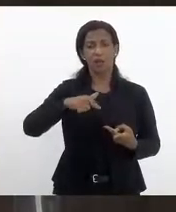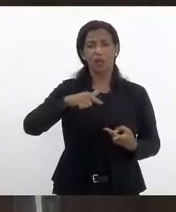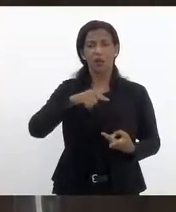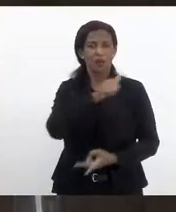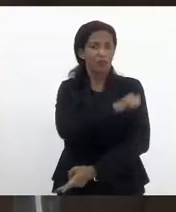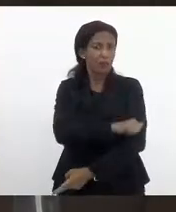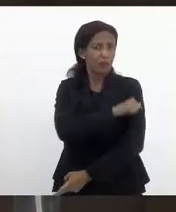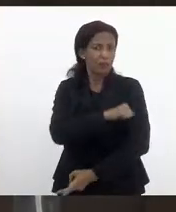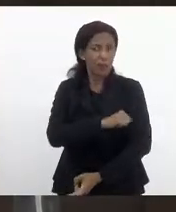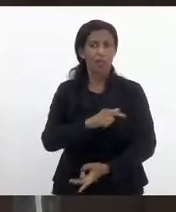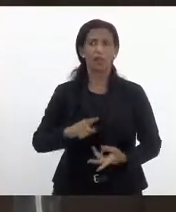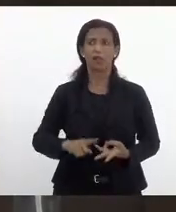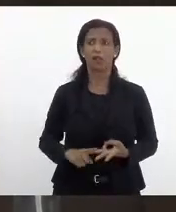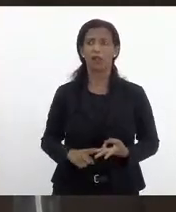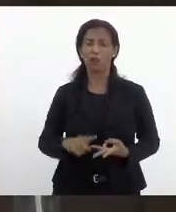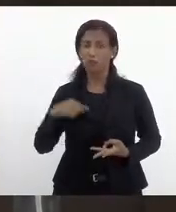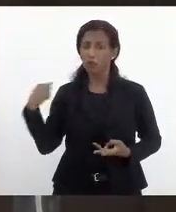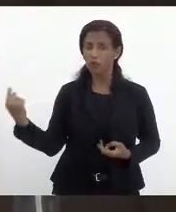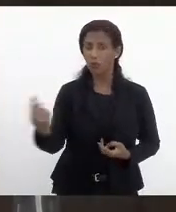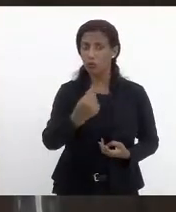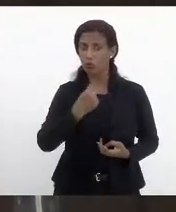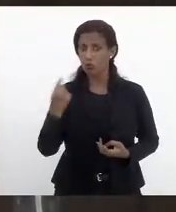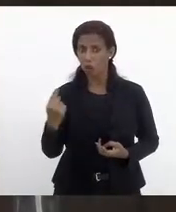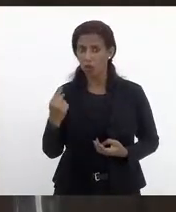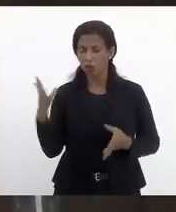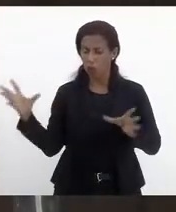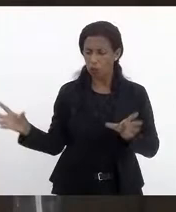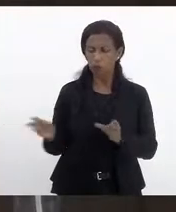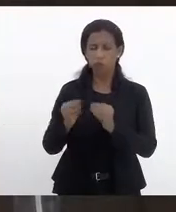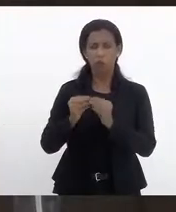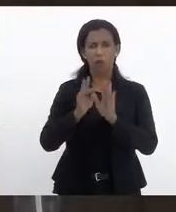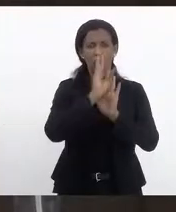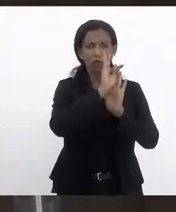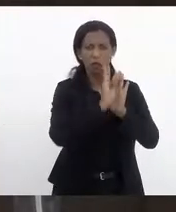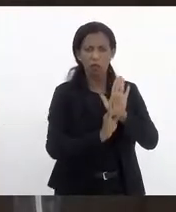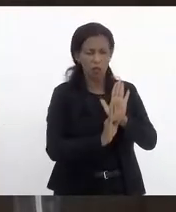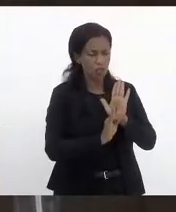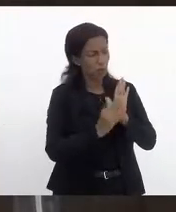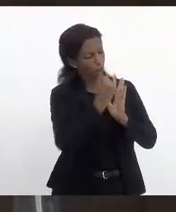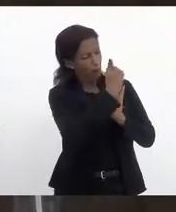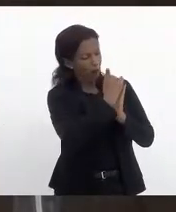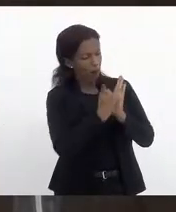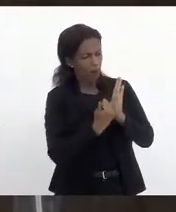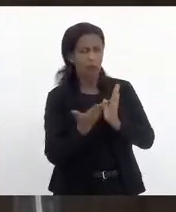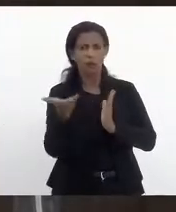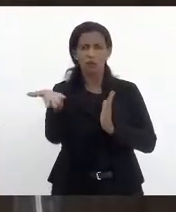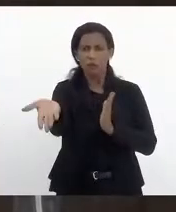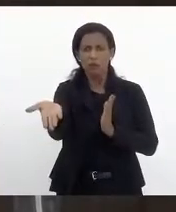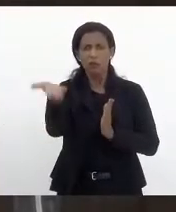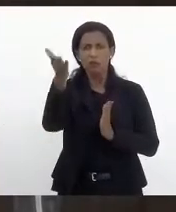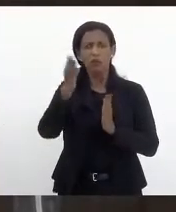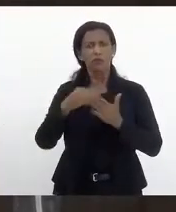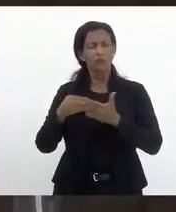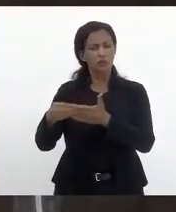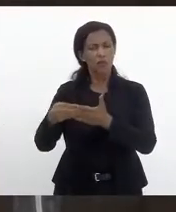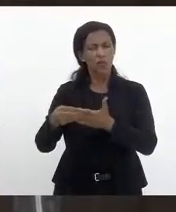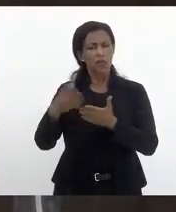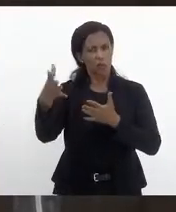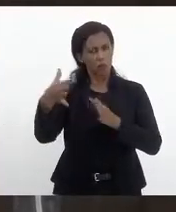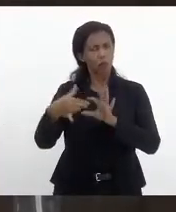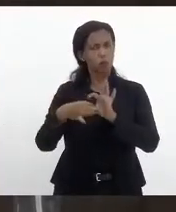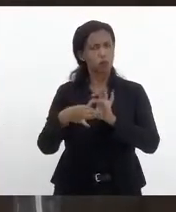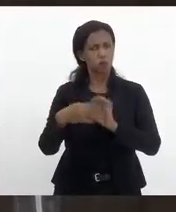enfermeira Regiane, nós chegamos a uma conclusão aqui, um texto, conduzido e orquestrado por vossa excelência. Então, ratifico suas palavras,